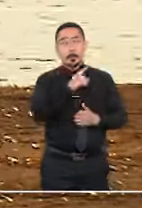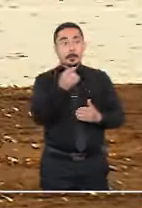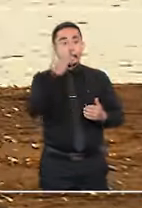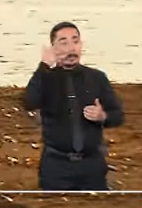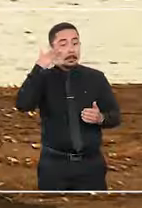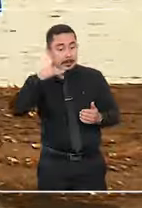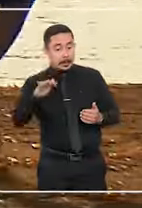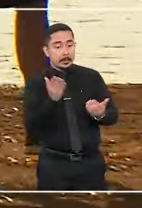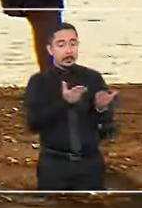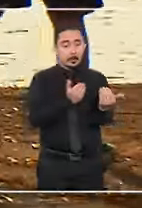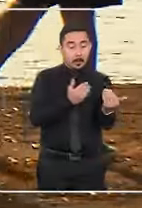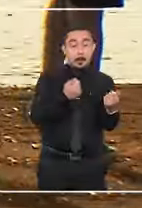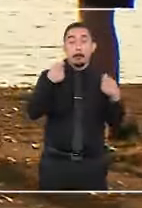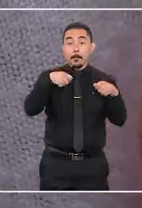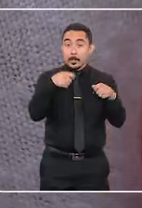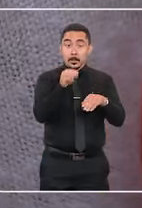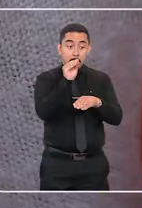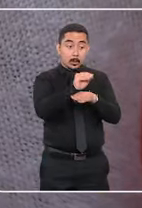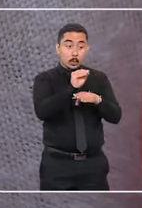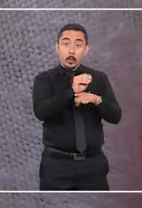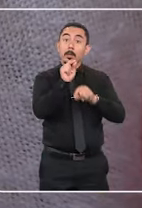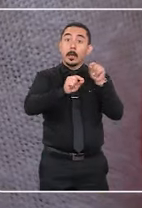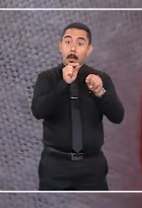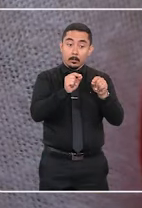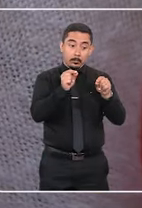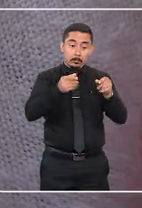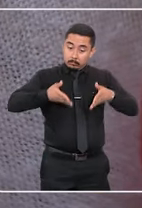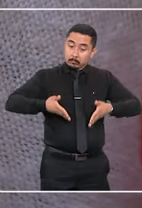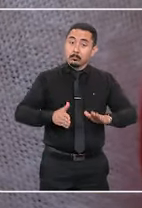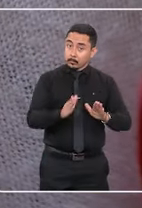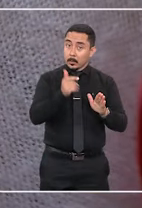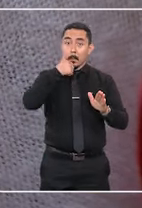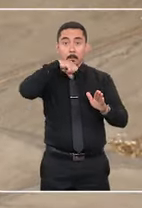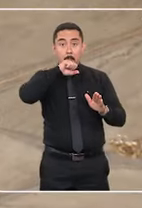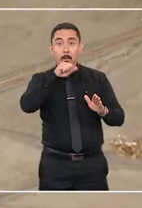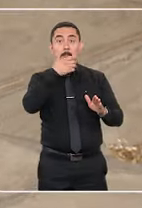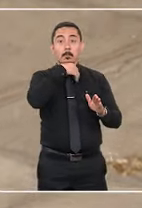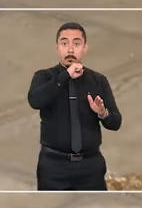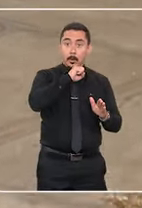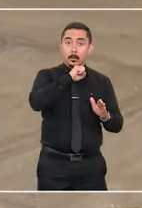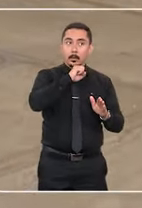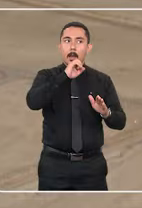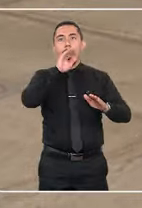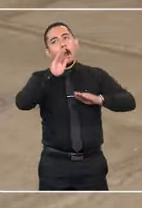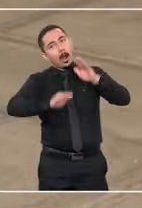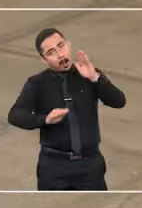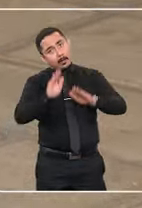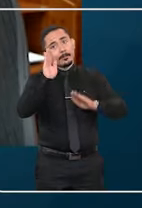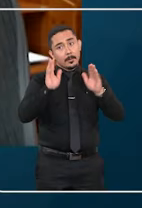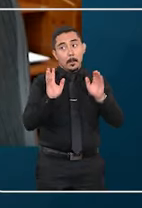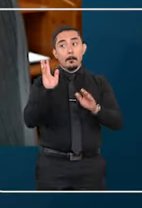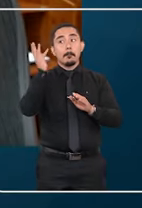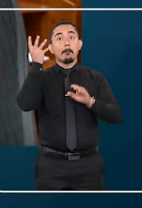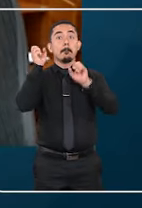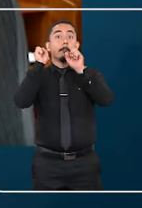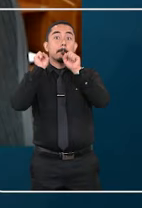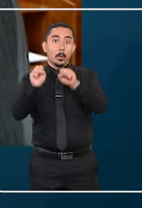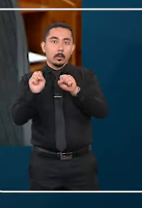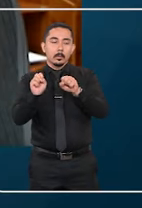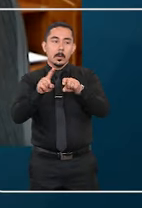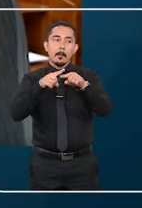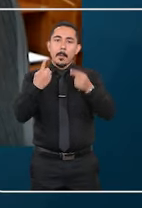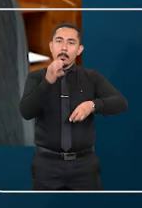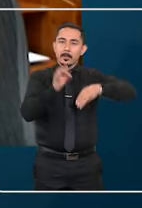serem criados por sua família natural, sendo a colocação em família substituta uma excepcionalidade. Assim, explicou o